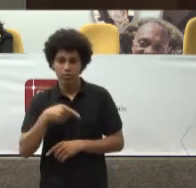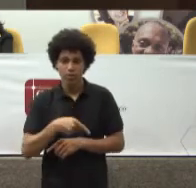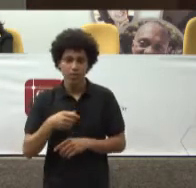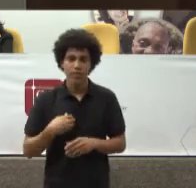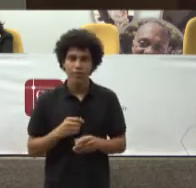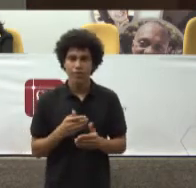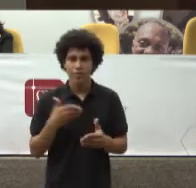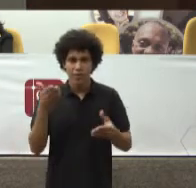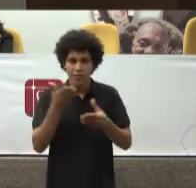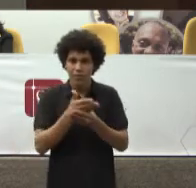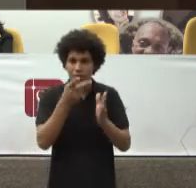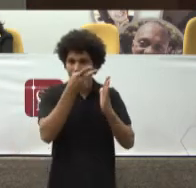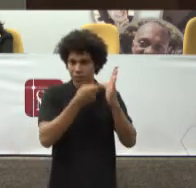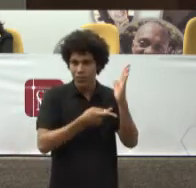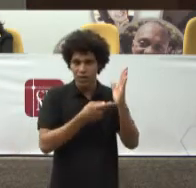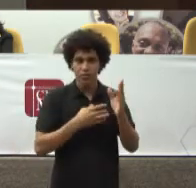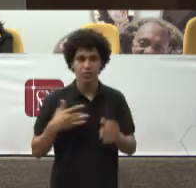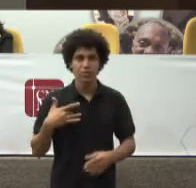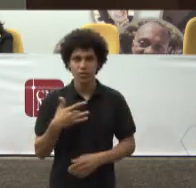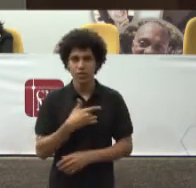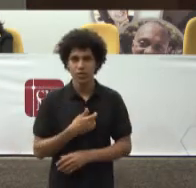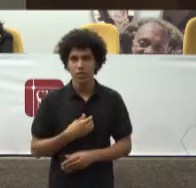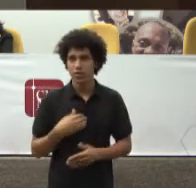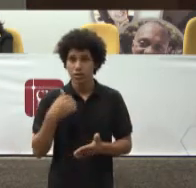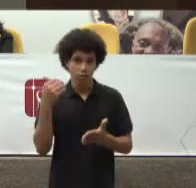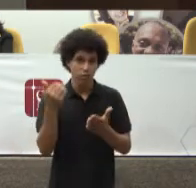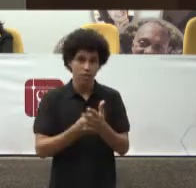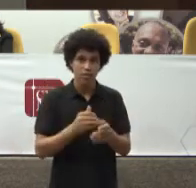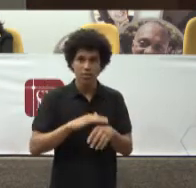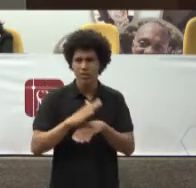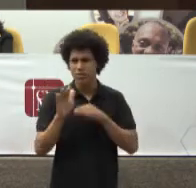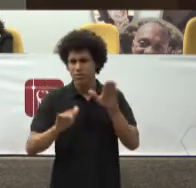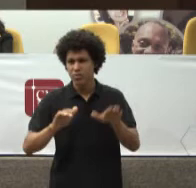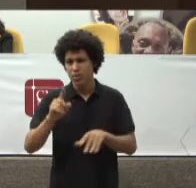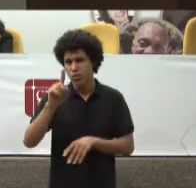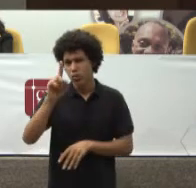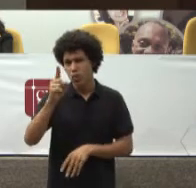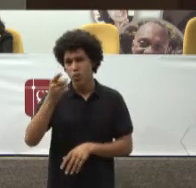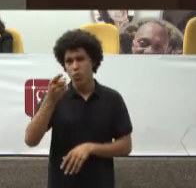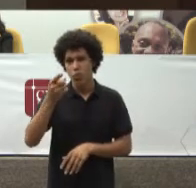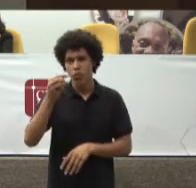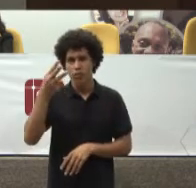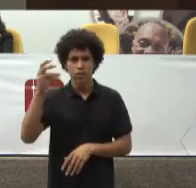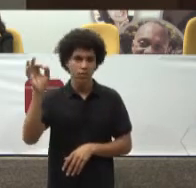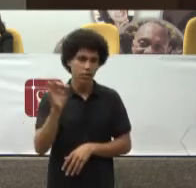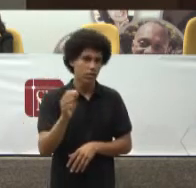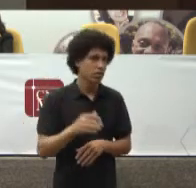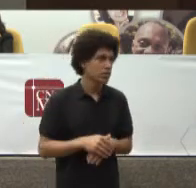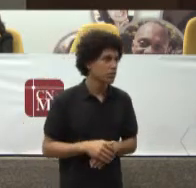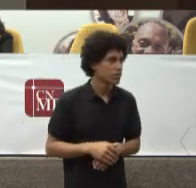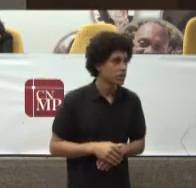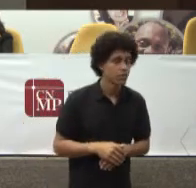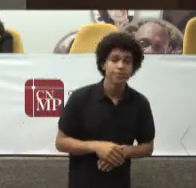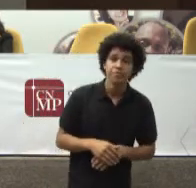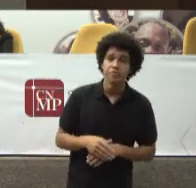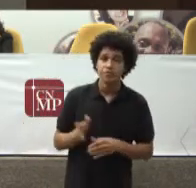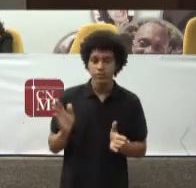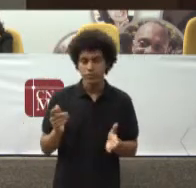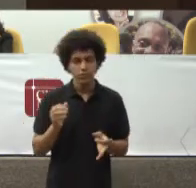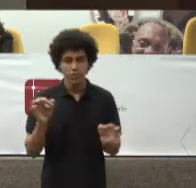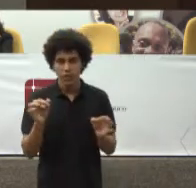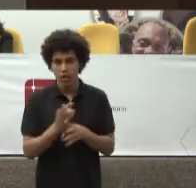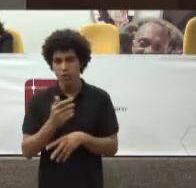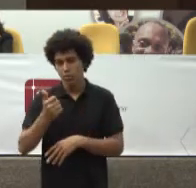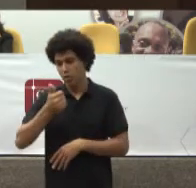Um terço Dessa quantidade De ações Pois bem Fechando Essa primeira Parte Que eu gosto De